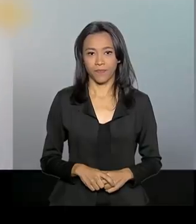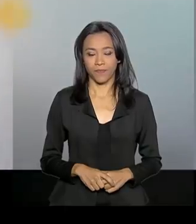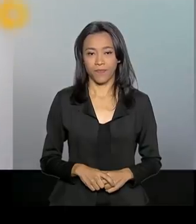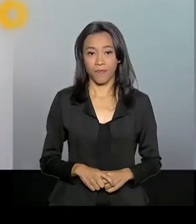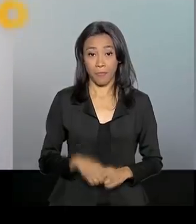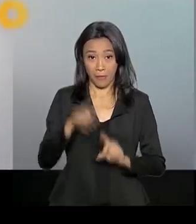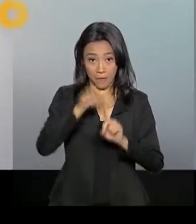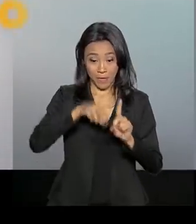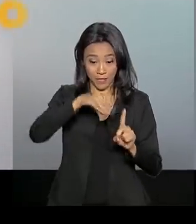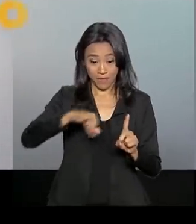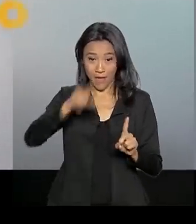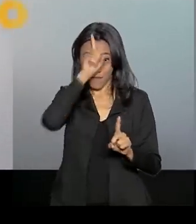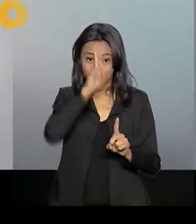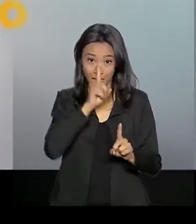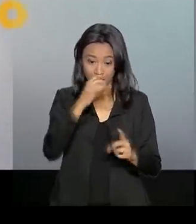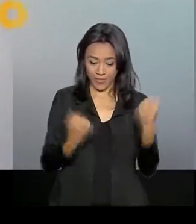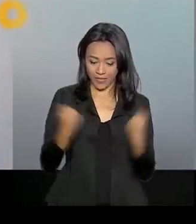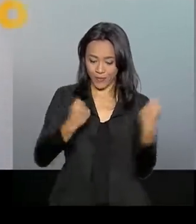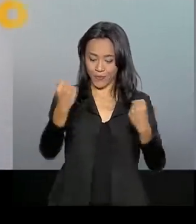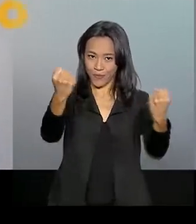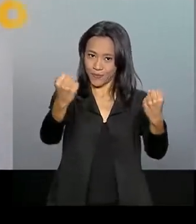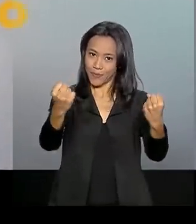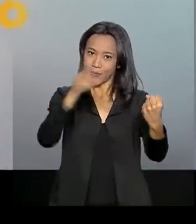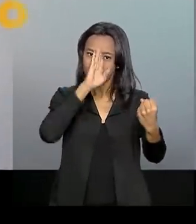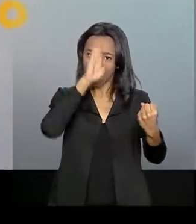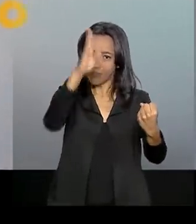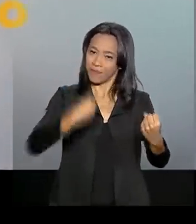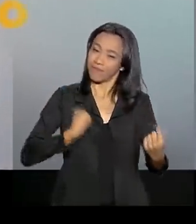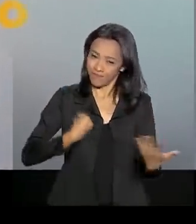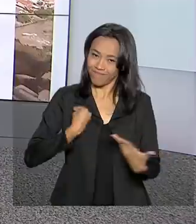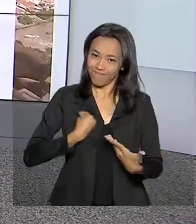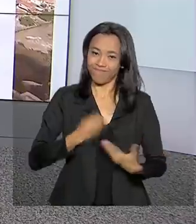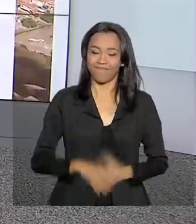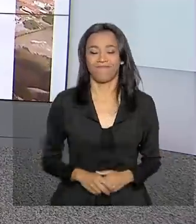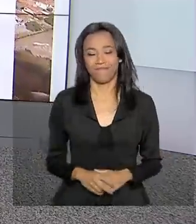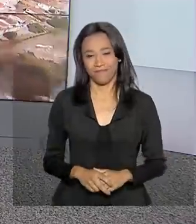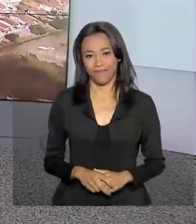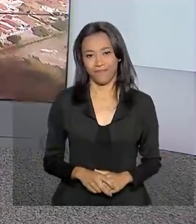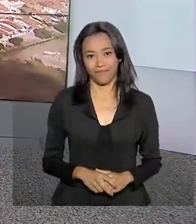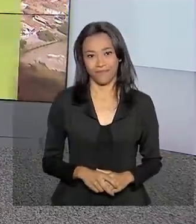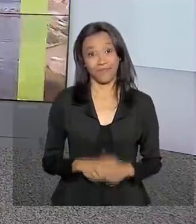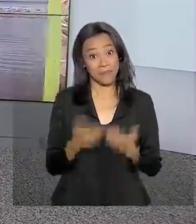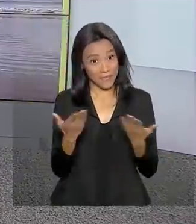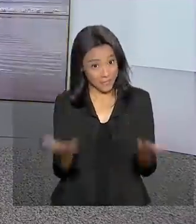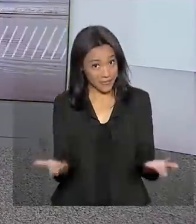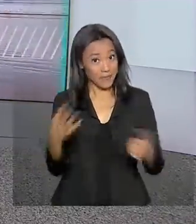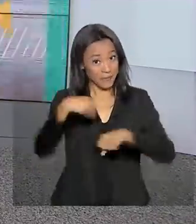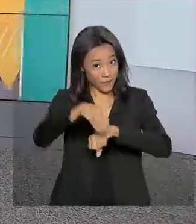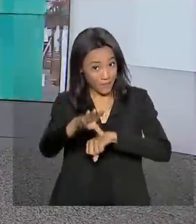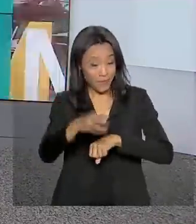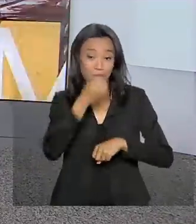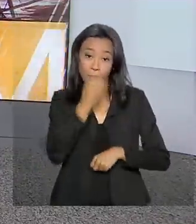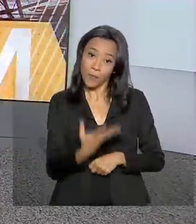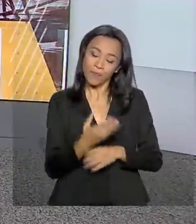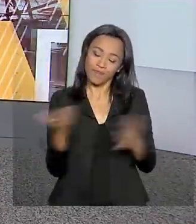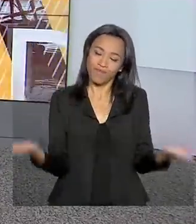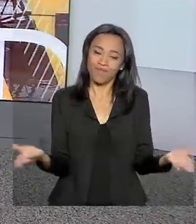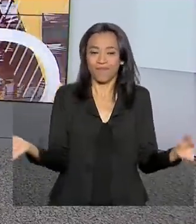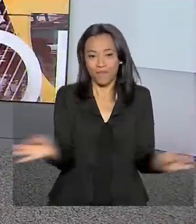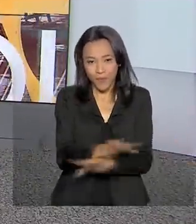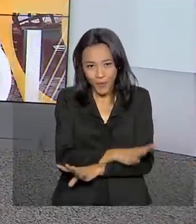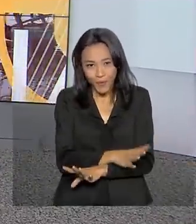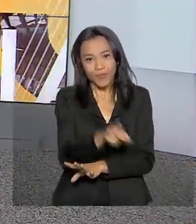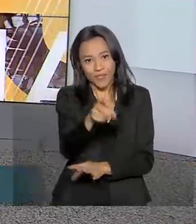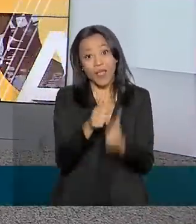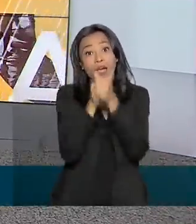Maio Amarelo. No trânsito, o sentido é a vida. É isso aí, está dado o recado. Bem, o Brasil em Dia termina aqui. Nos